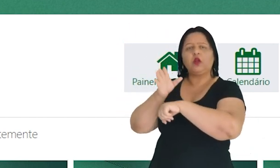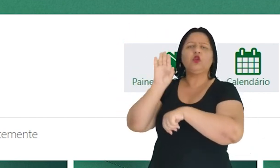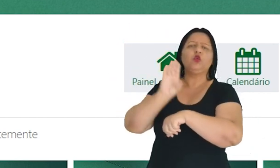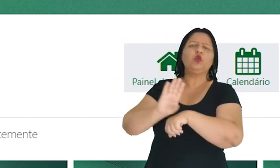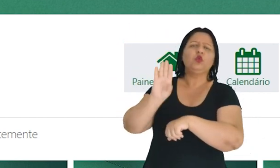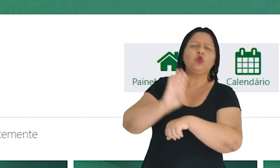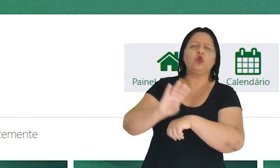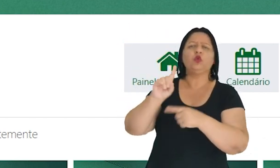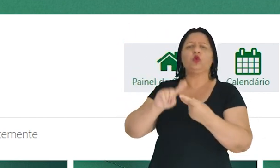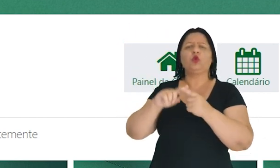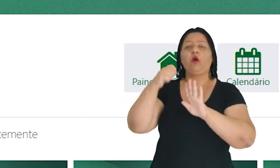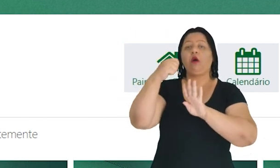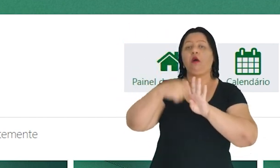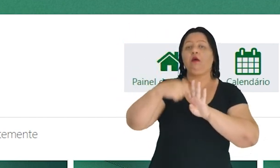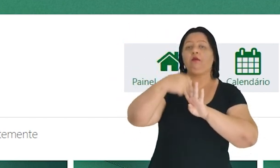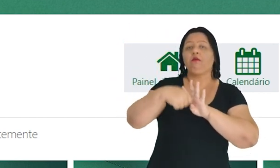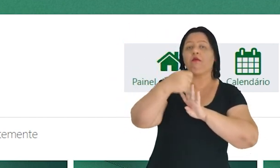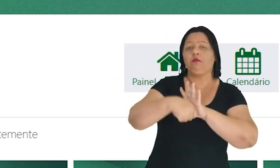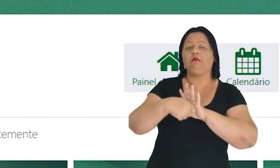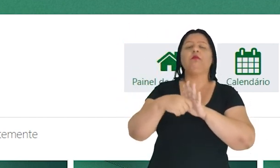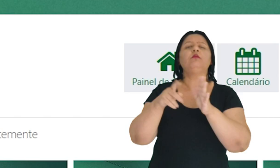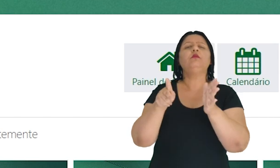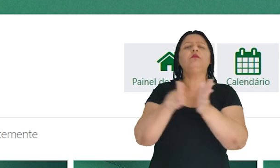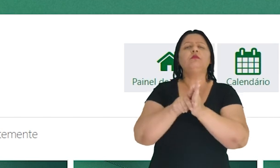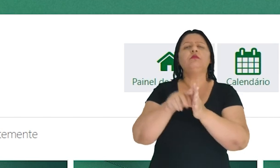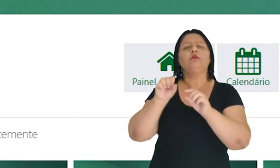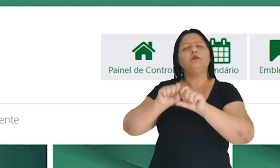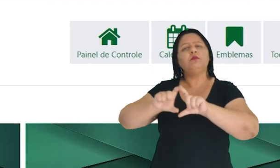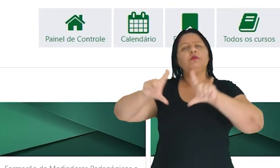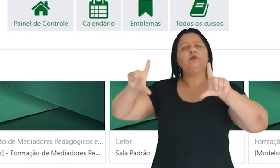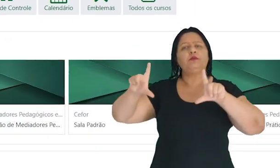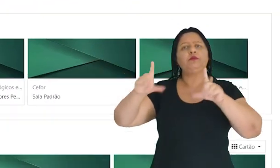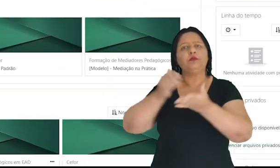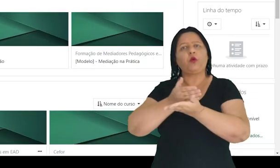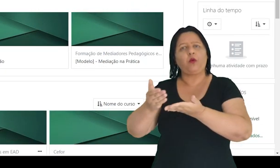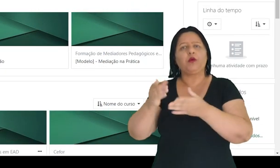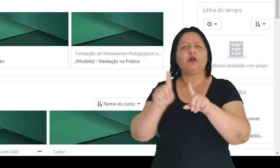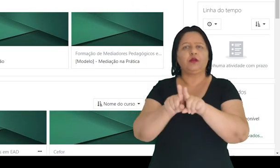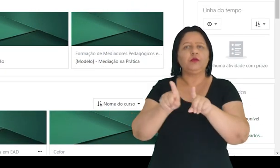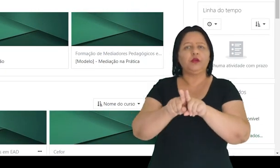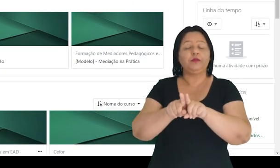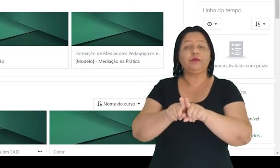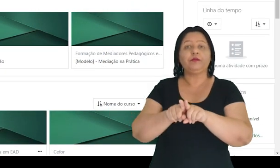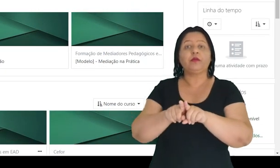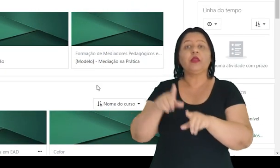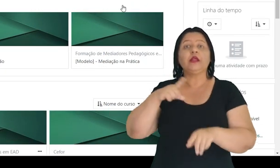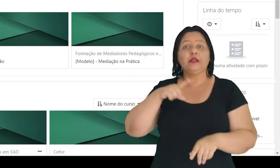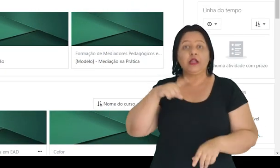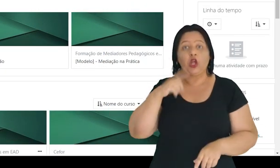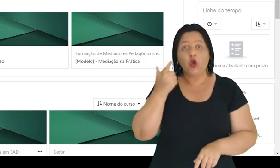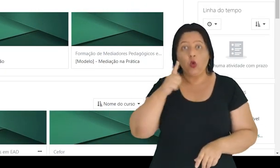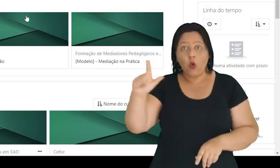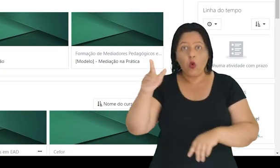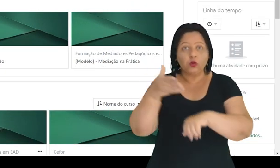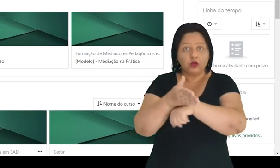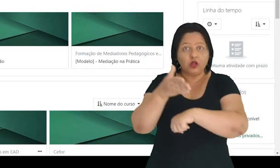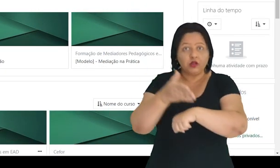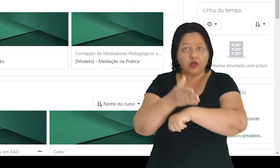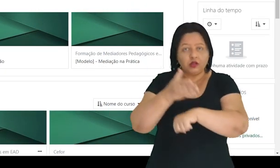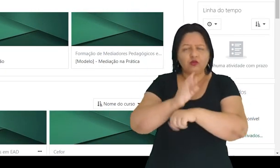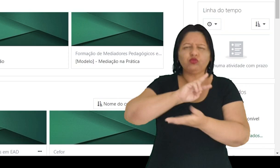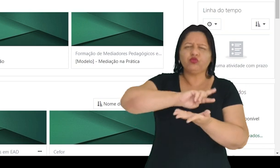nossos cursos, ao calendário e à própria página inicial. Mas nós temos também os mesmos